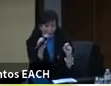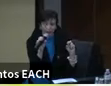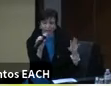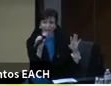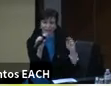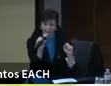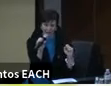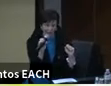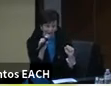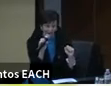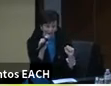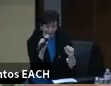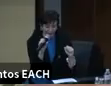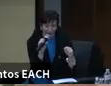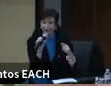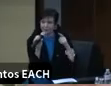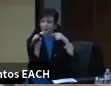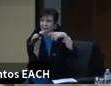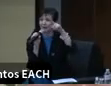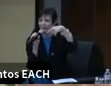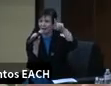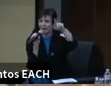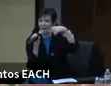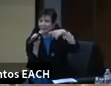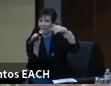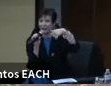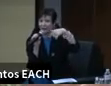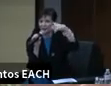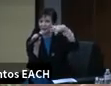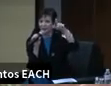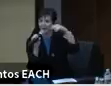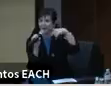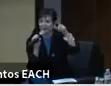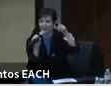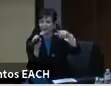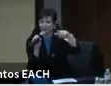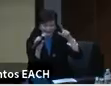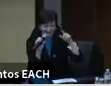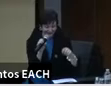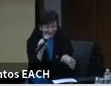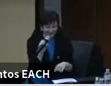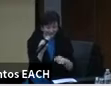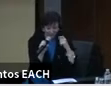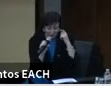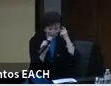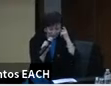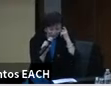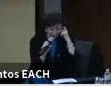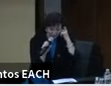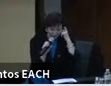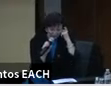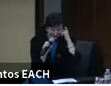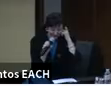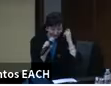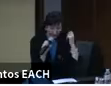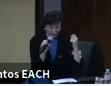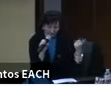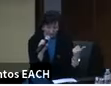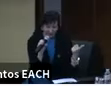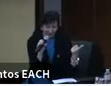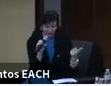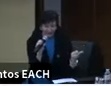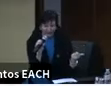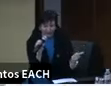dia a dia numa fila de supermercado. vocês passam lá, Rolling, rolling Instagram, né? O jogo no videogame